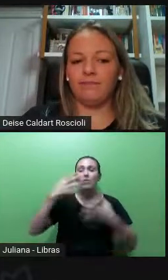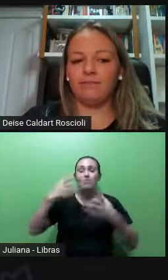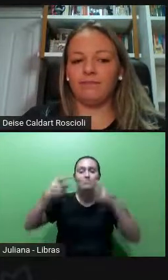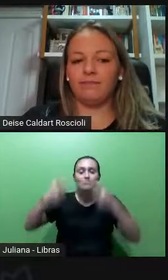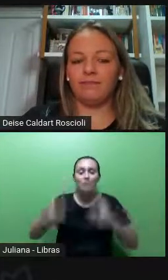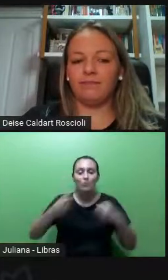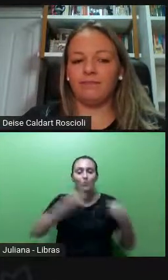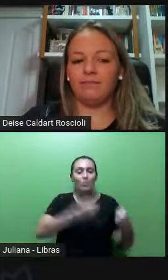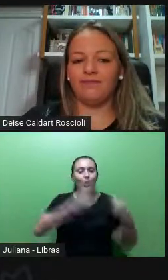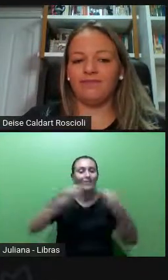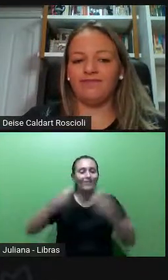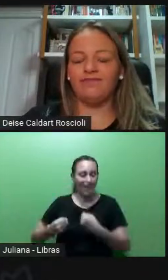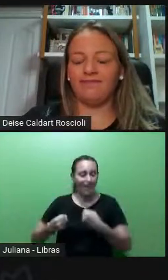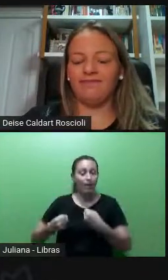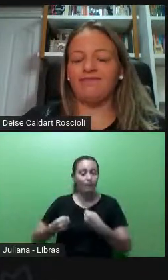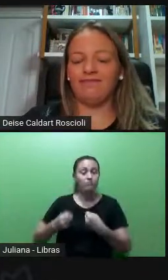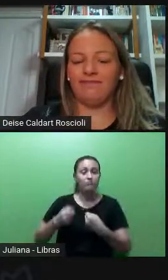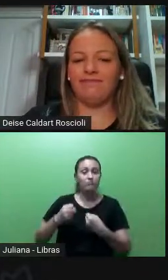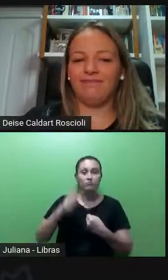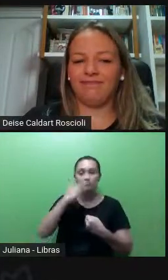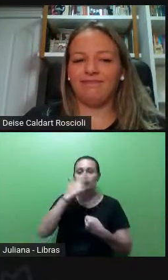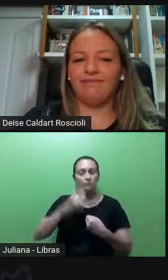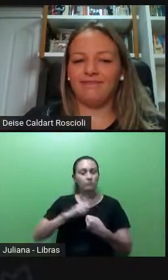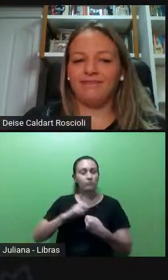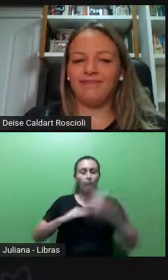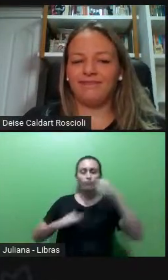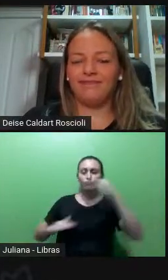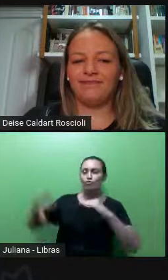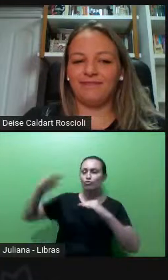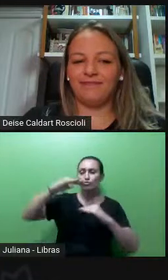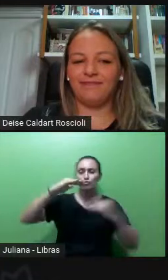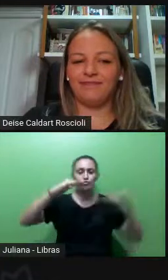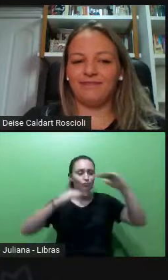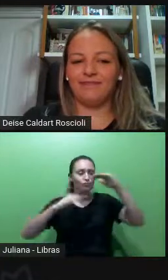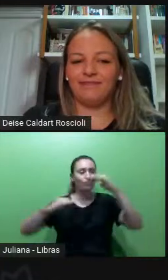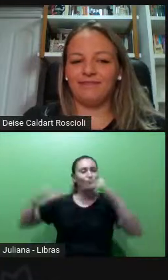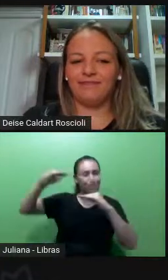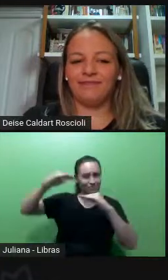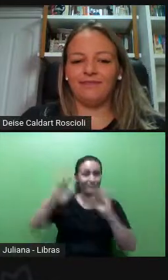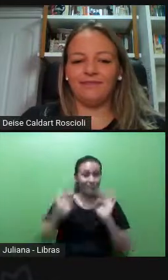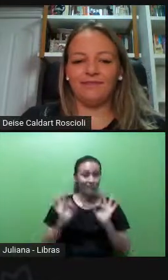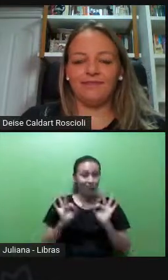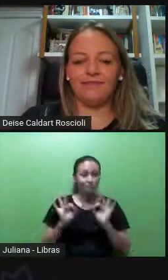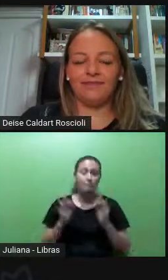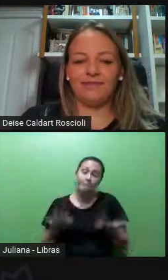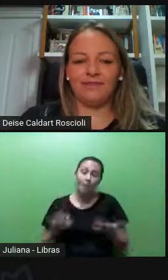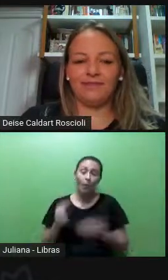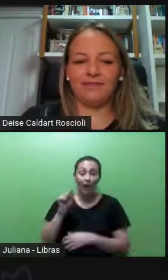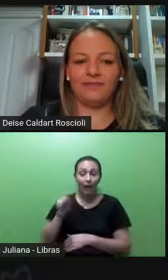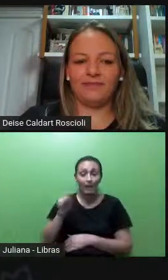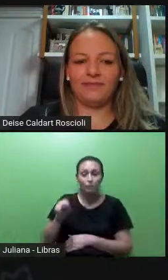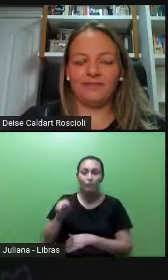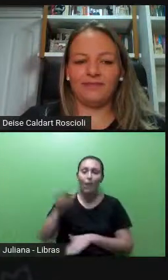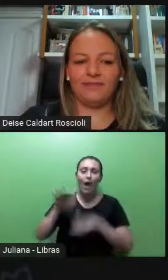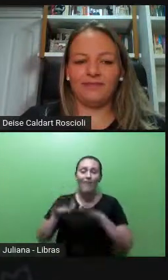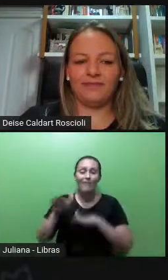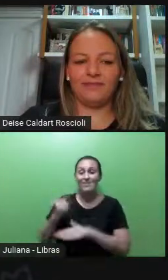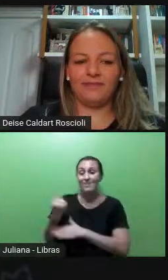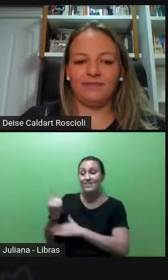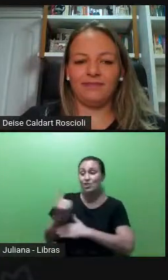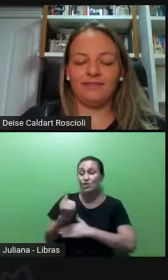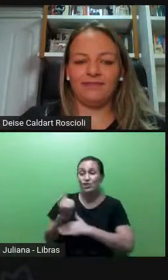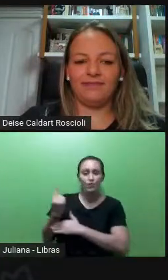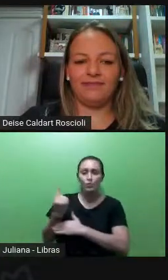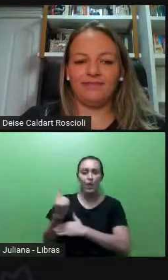Pessoas exercem poder sobre as outras. Então, muitas vezes, uma iniciativa individual não vai causar